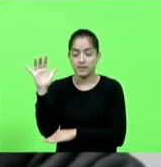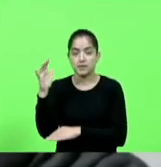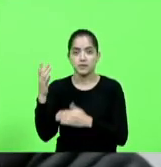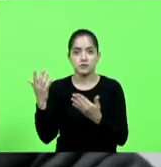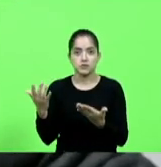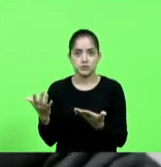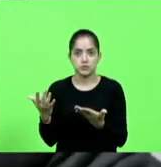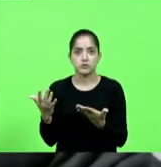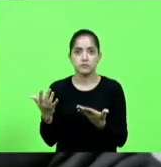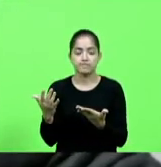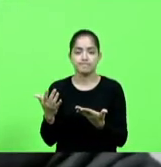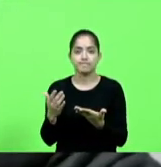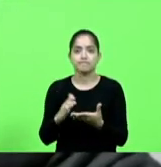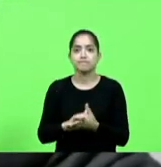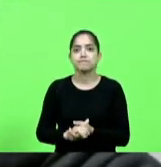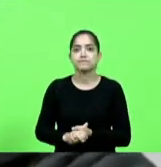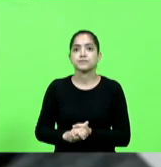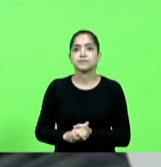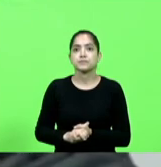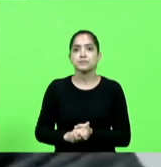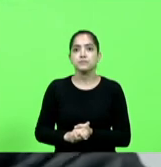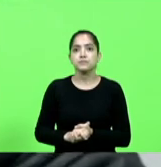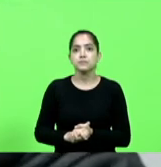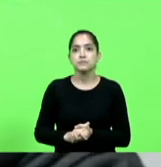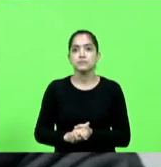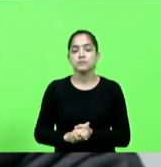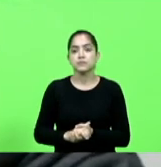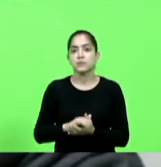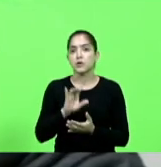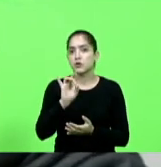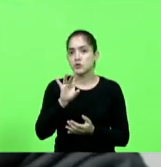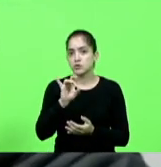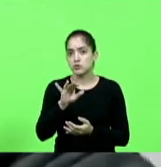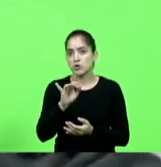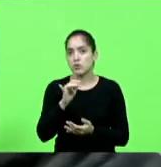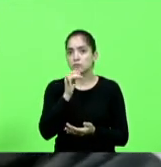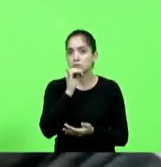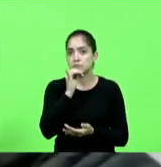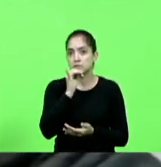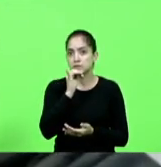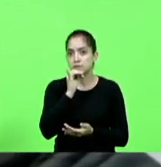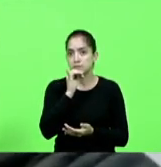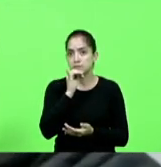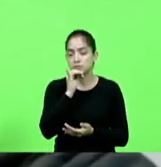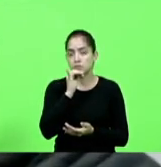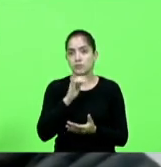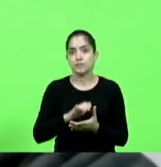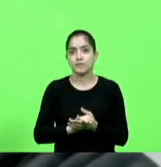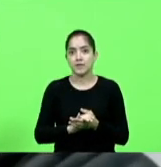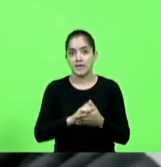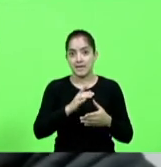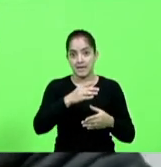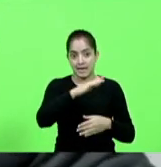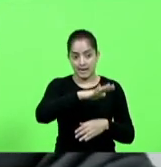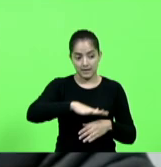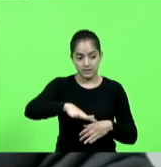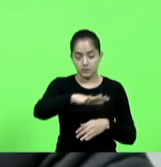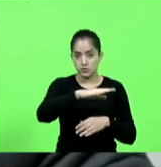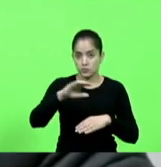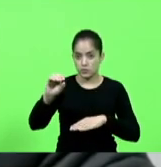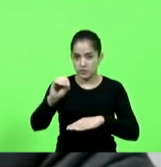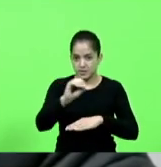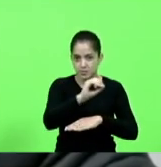nós fazemos parte só para ilustrar a região do extremo oeste de santa catarina